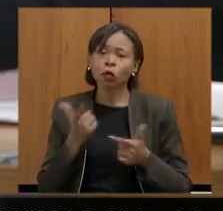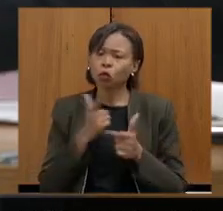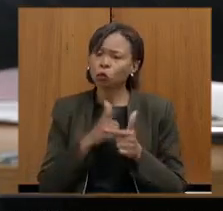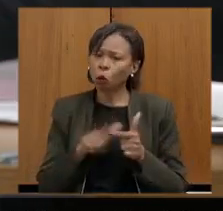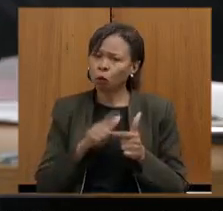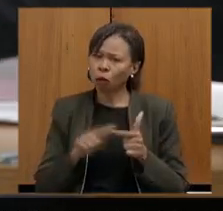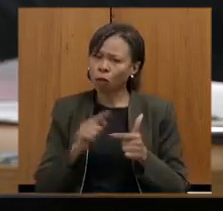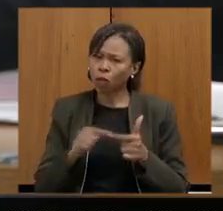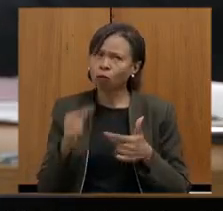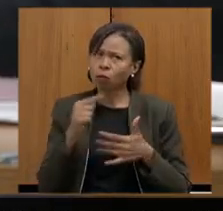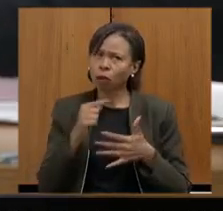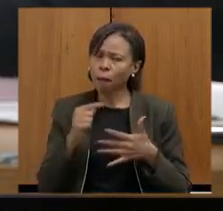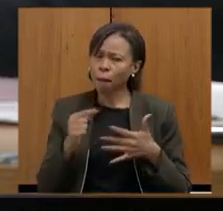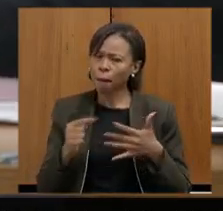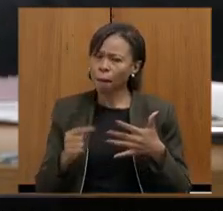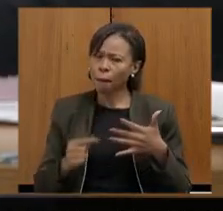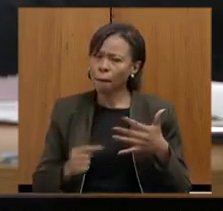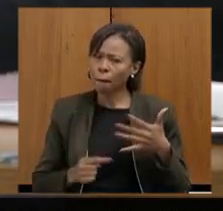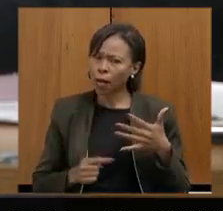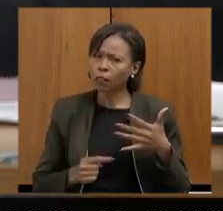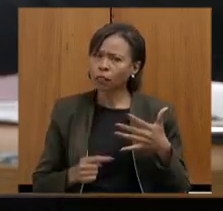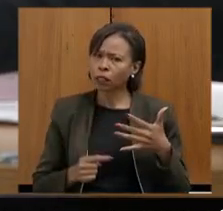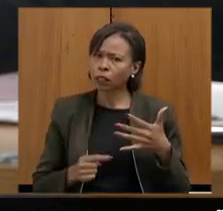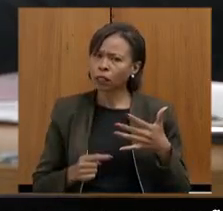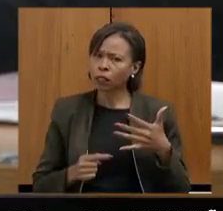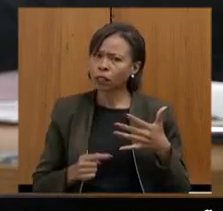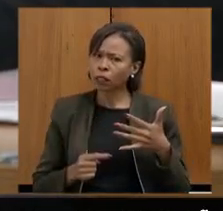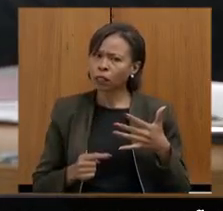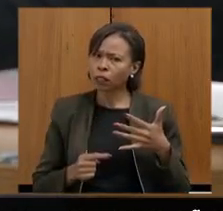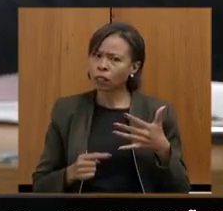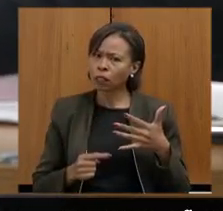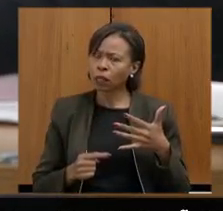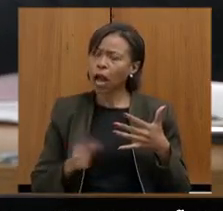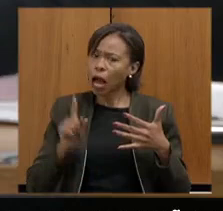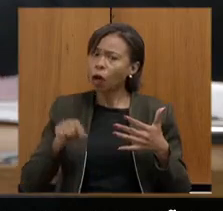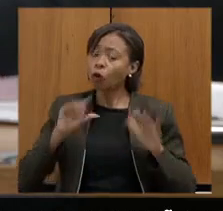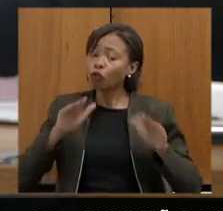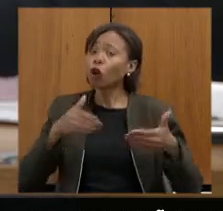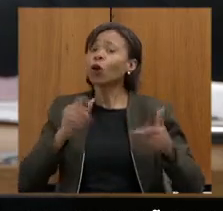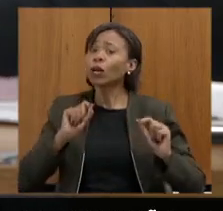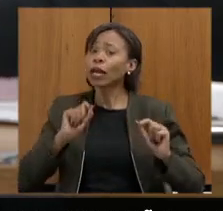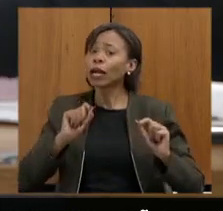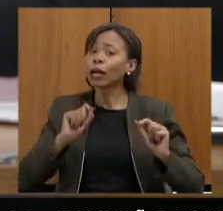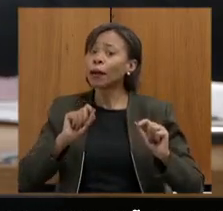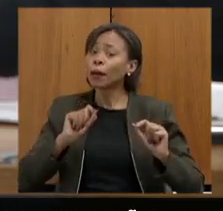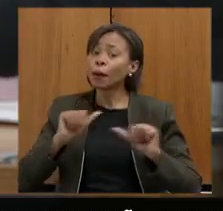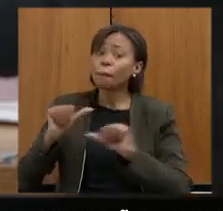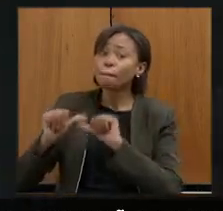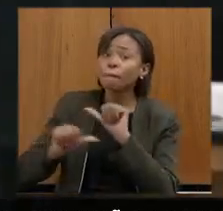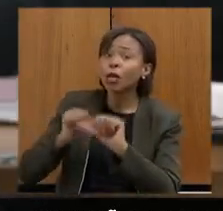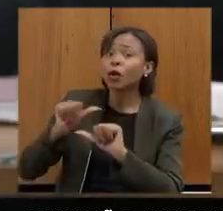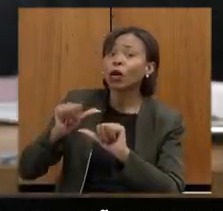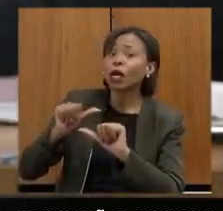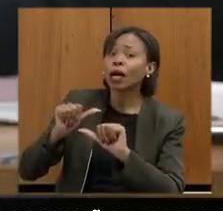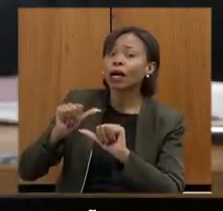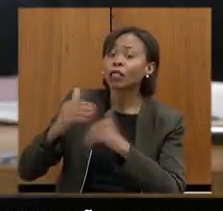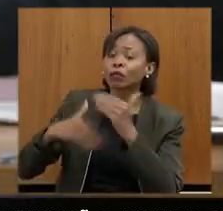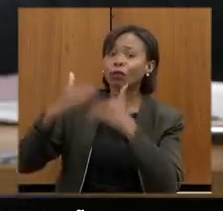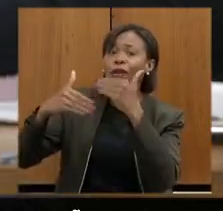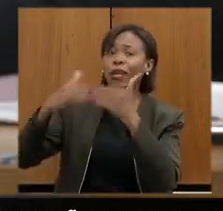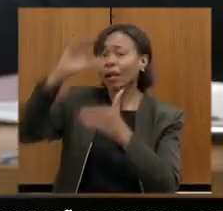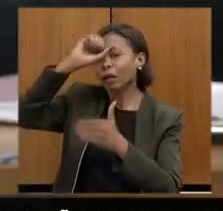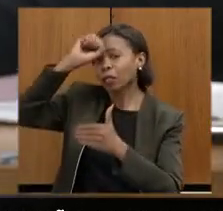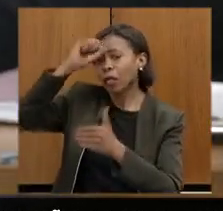que são apresentados são atacados. E o foco é a melhoria da qualidade da aprendizagem dos alunos. E é esse o foco que a